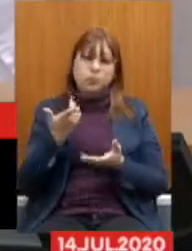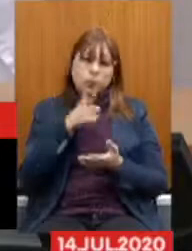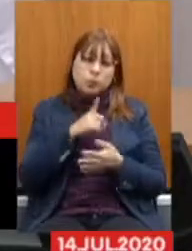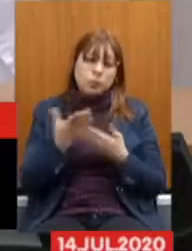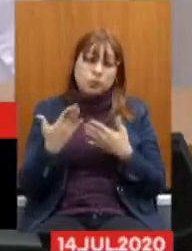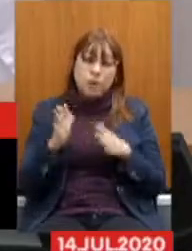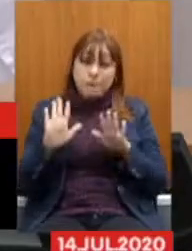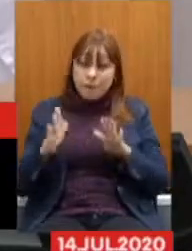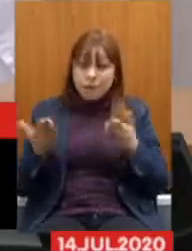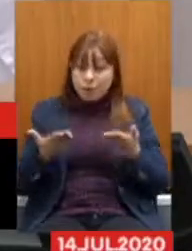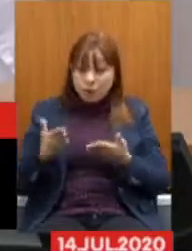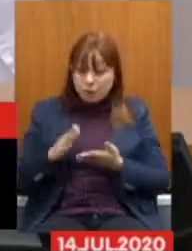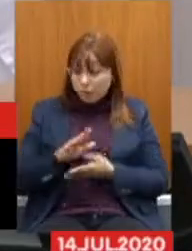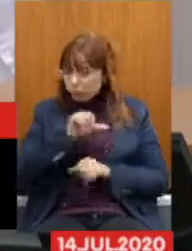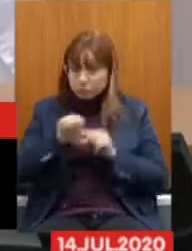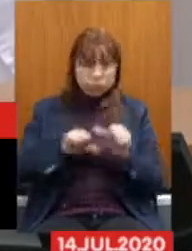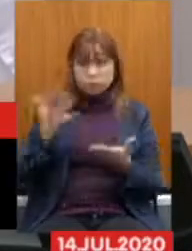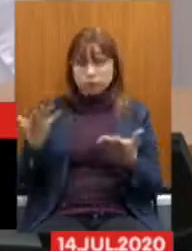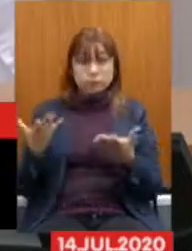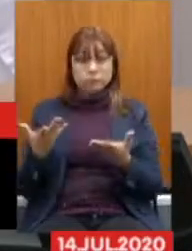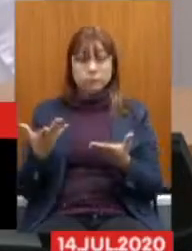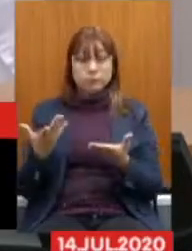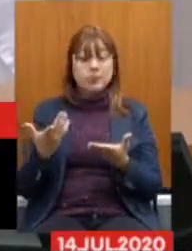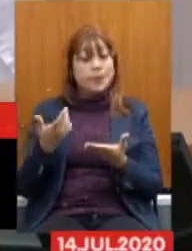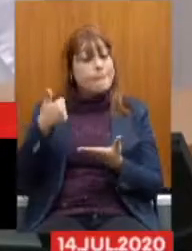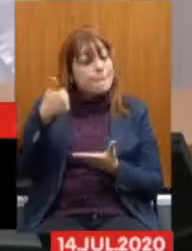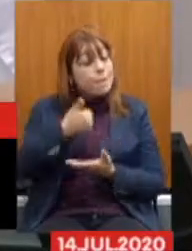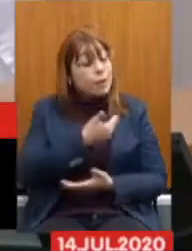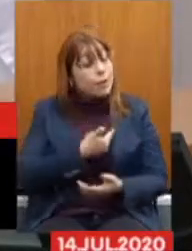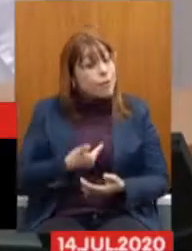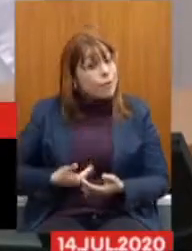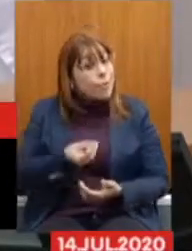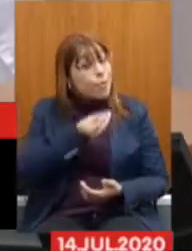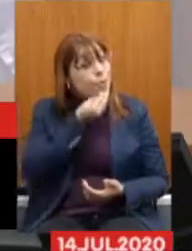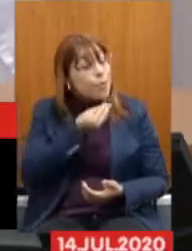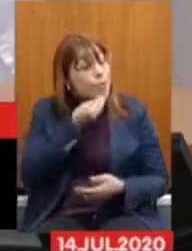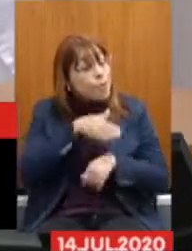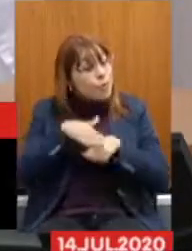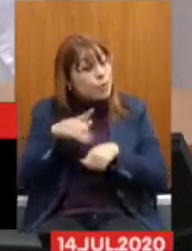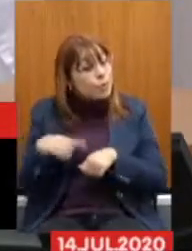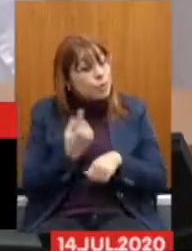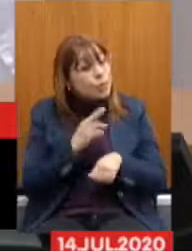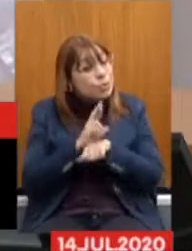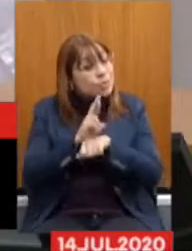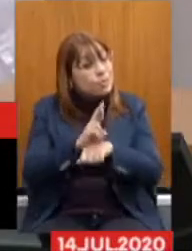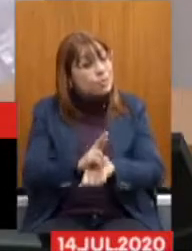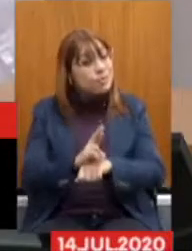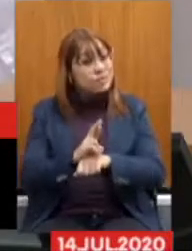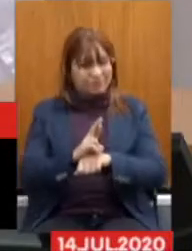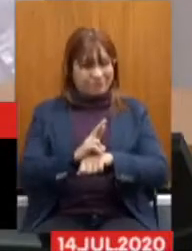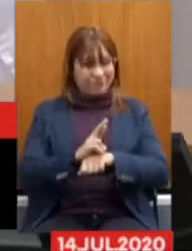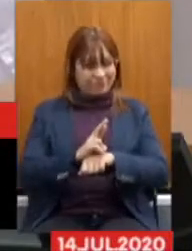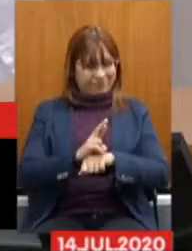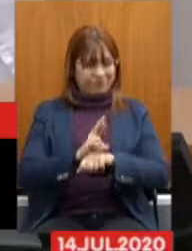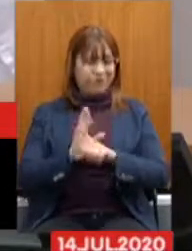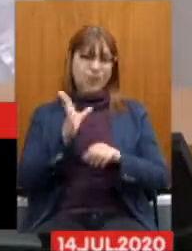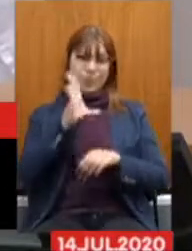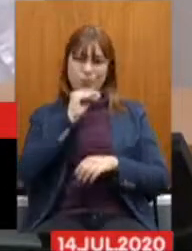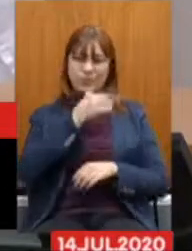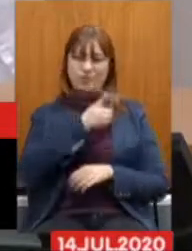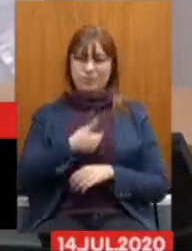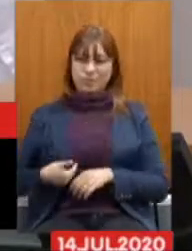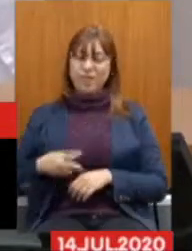O governo Devia ter conversado Primeiro conosco Representantes Dos servidores Do estado De Minas Gerais Que serão